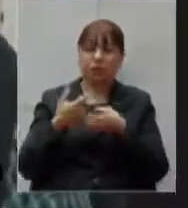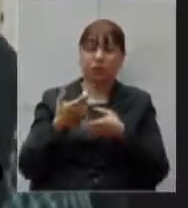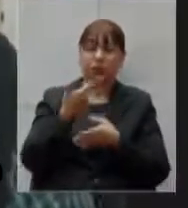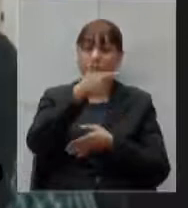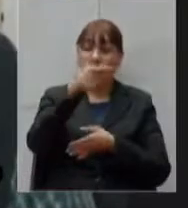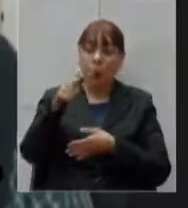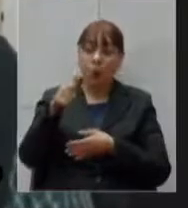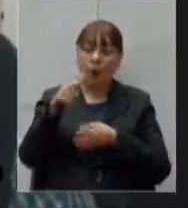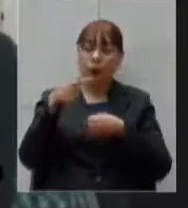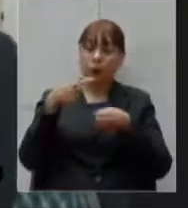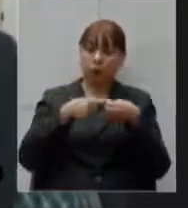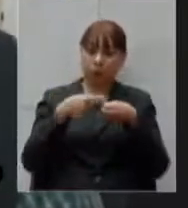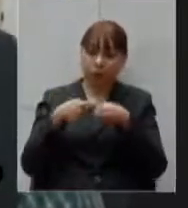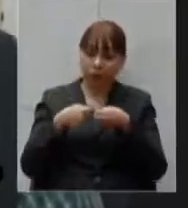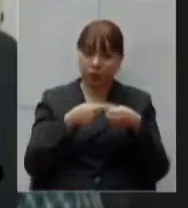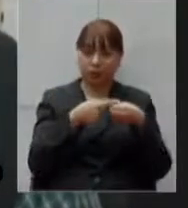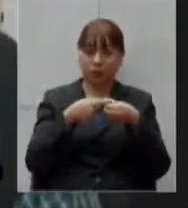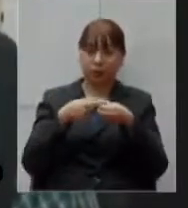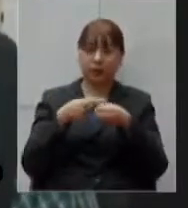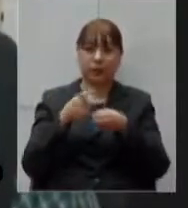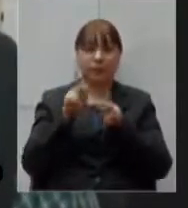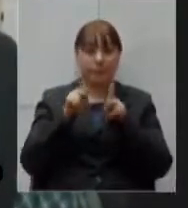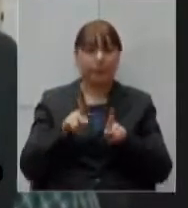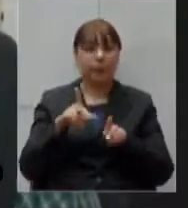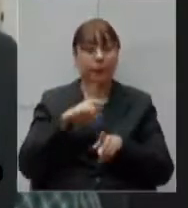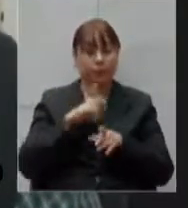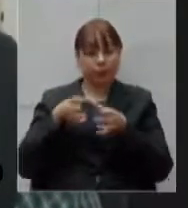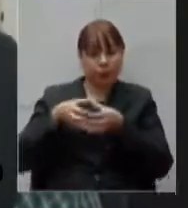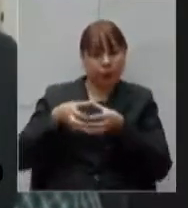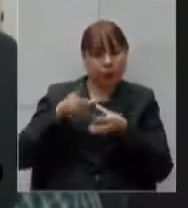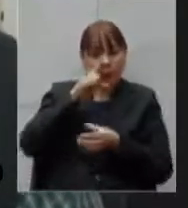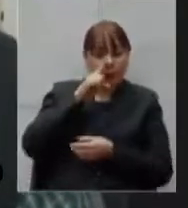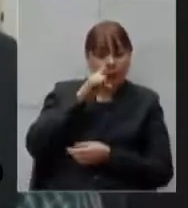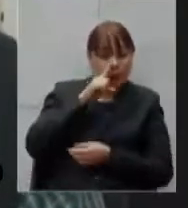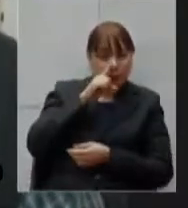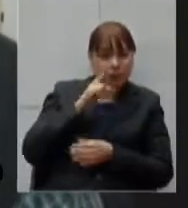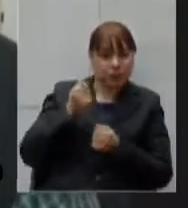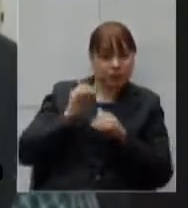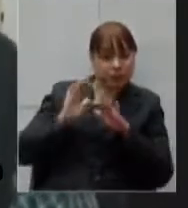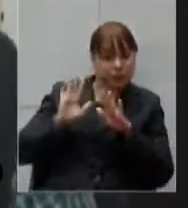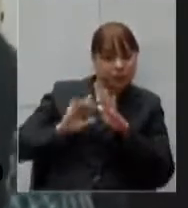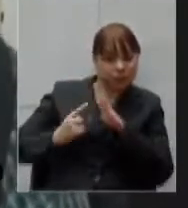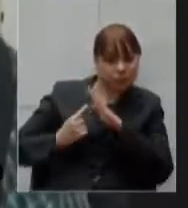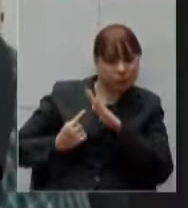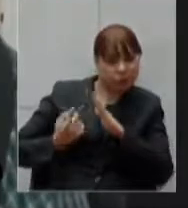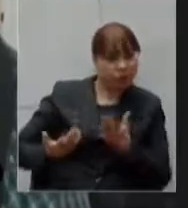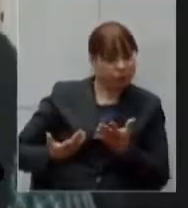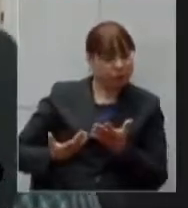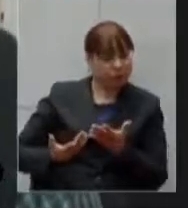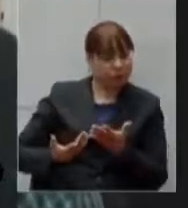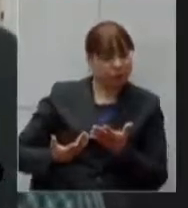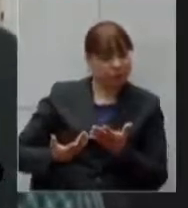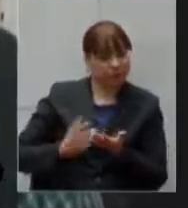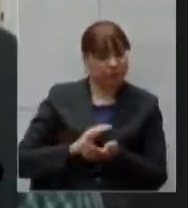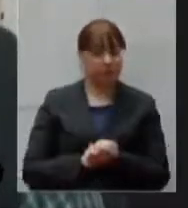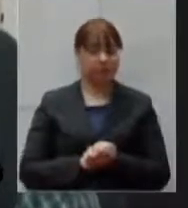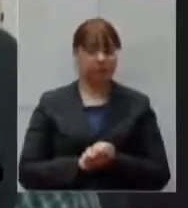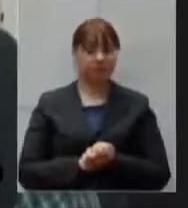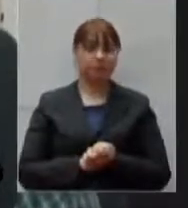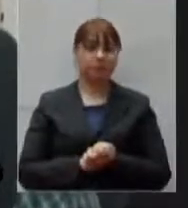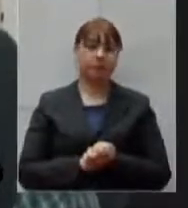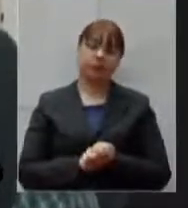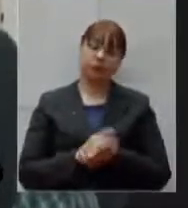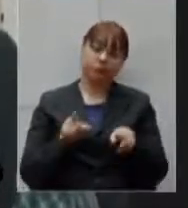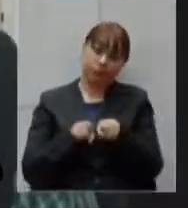municípios como é realizada a avaliação de prioridade de implantação dessa medida nos municípios e na